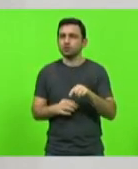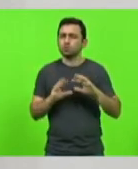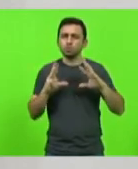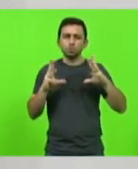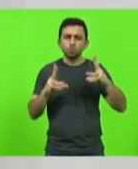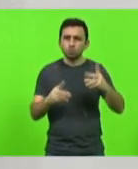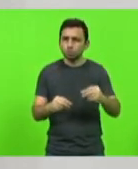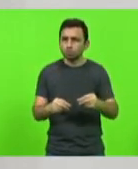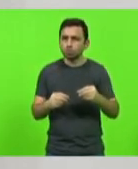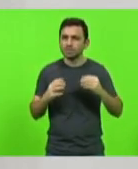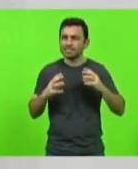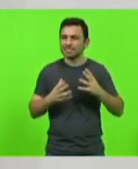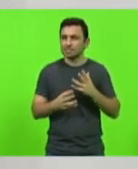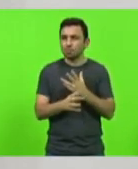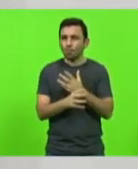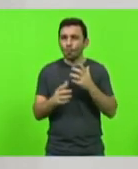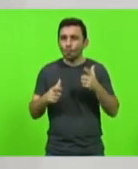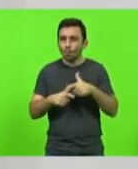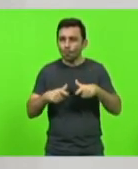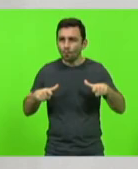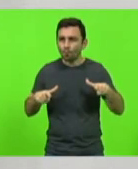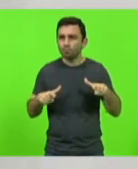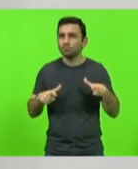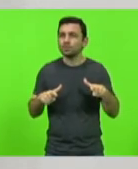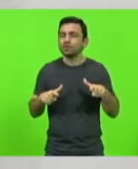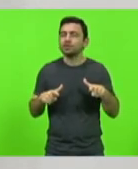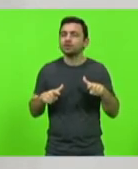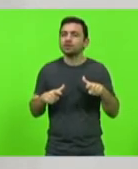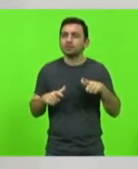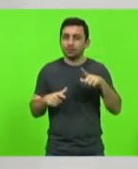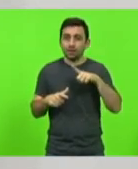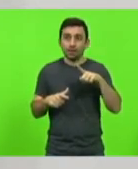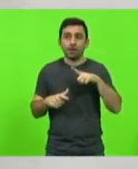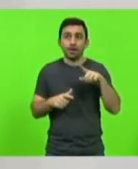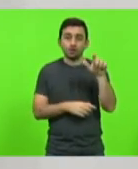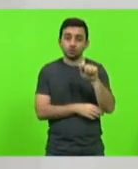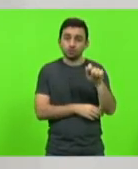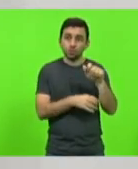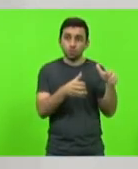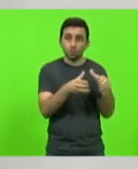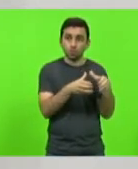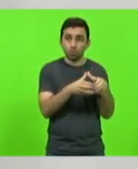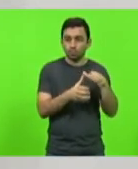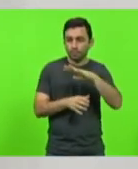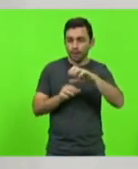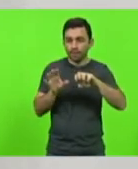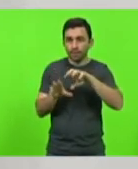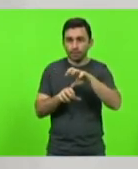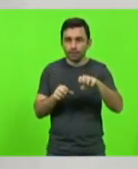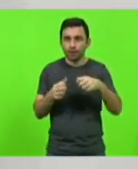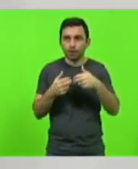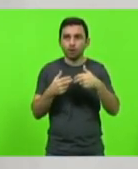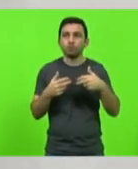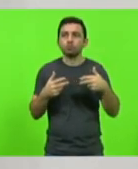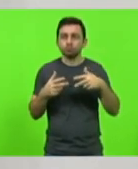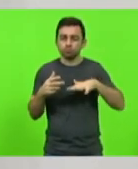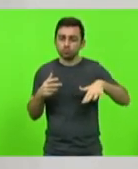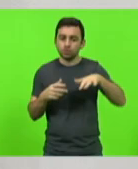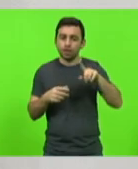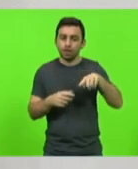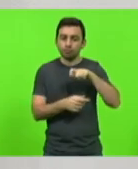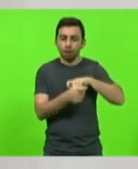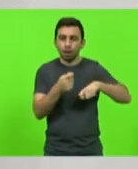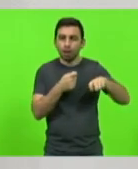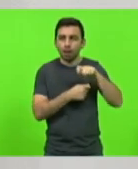escola são recolhidos por uma associação de coletores e são usados como fonte de renda para o